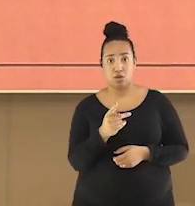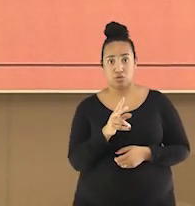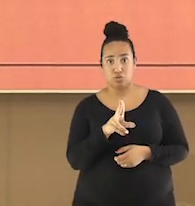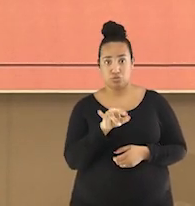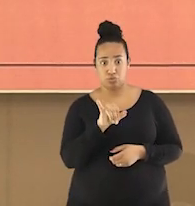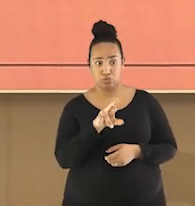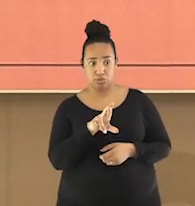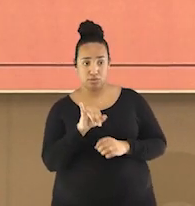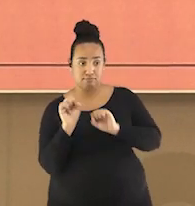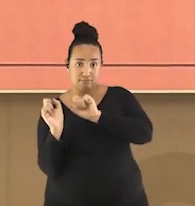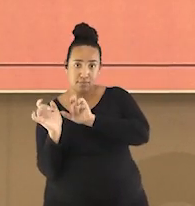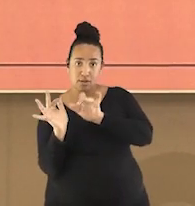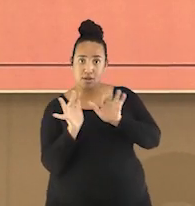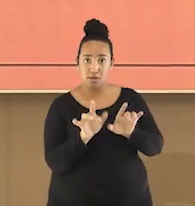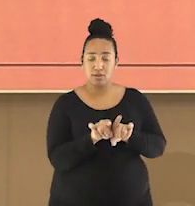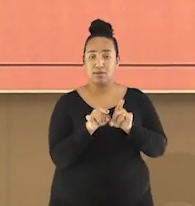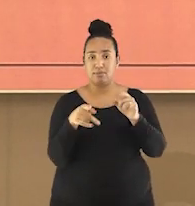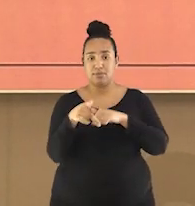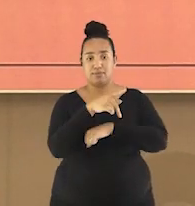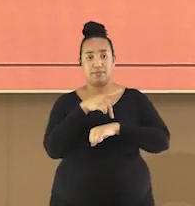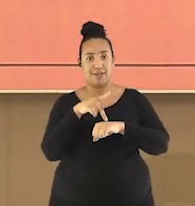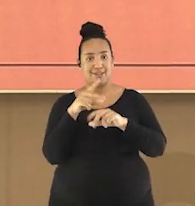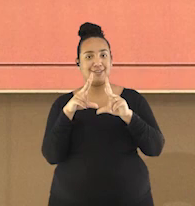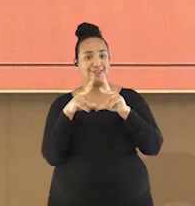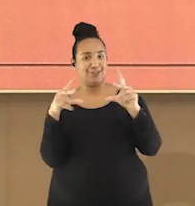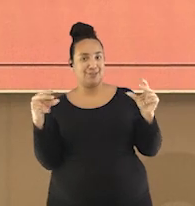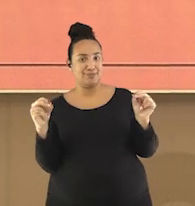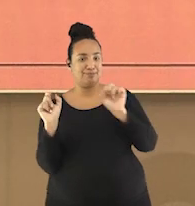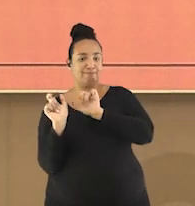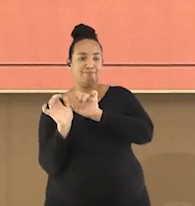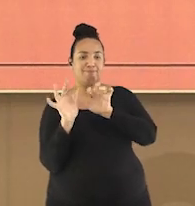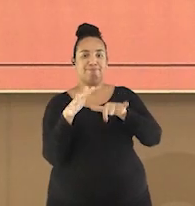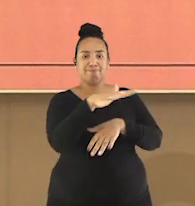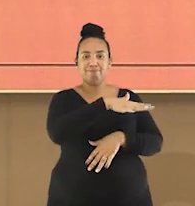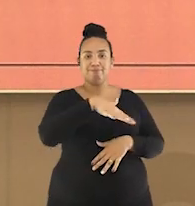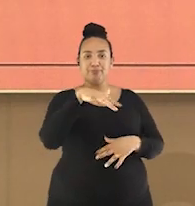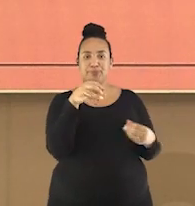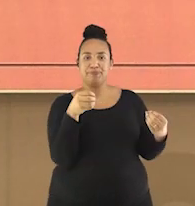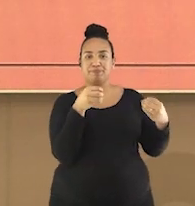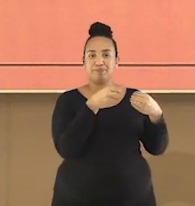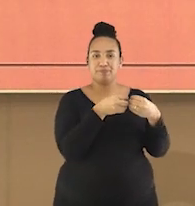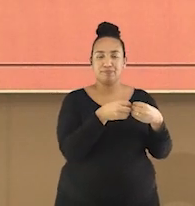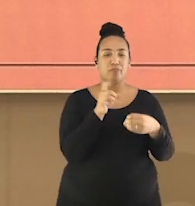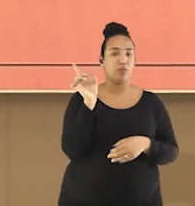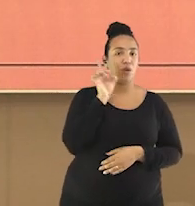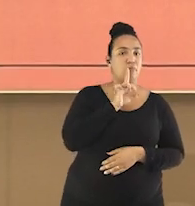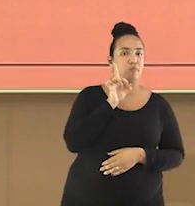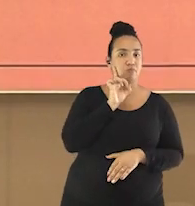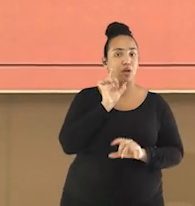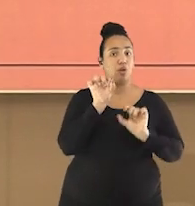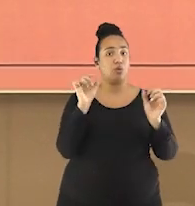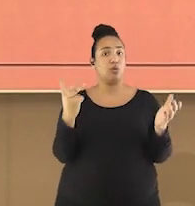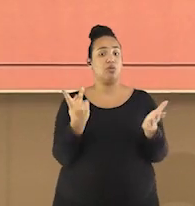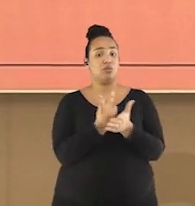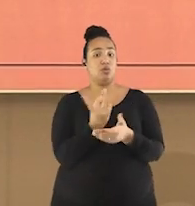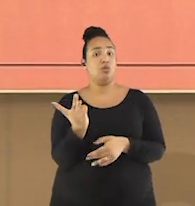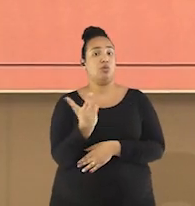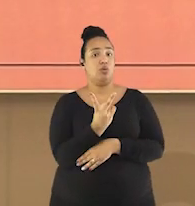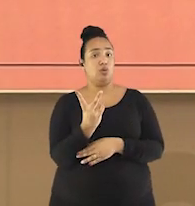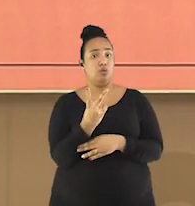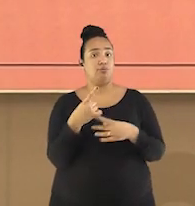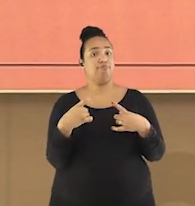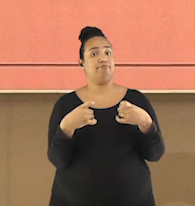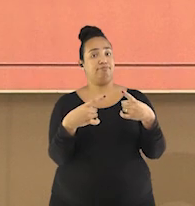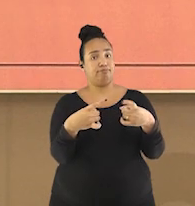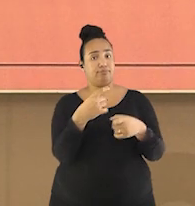disputaram regiões do Oceano Pacífico com os Estados Unidos, o que acarretou em conflitos entre essas potências, entre